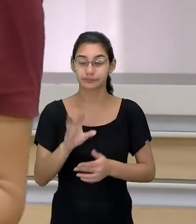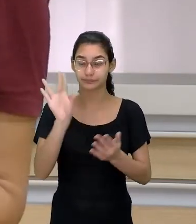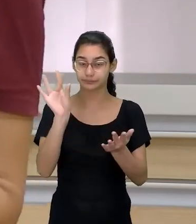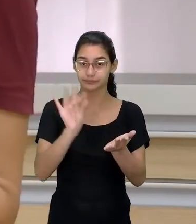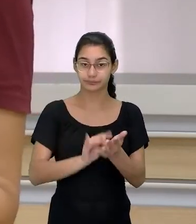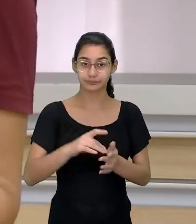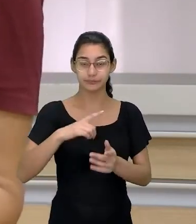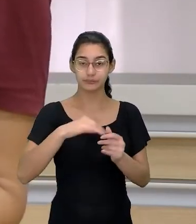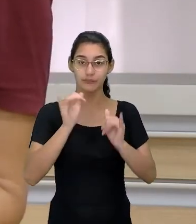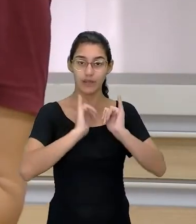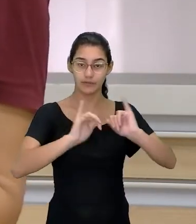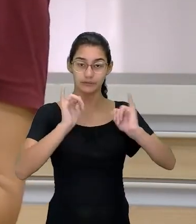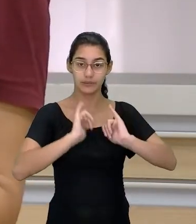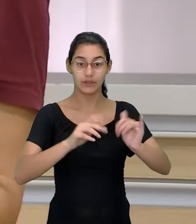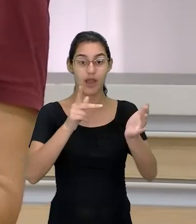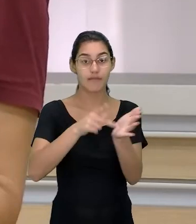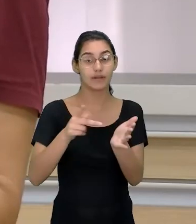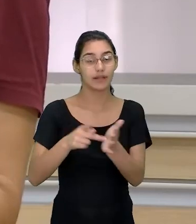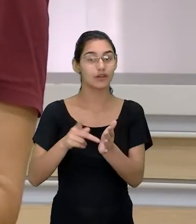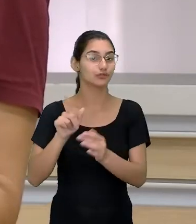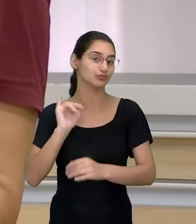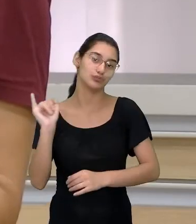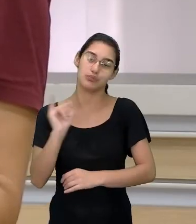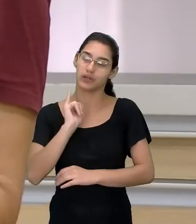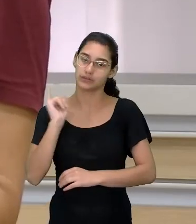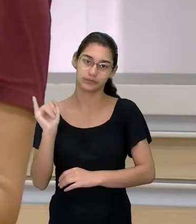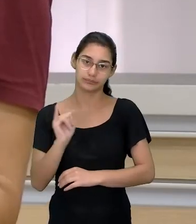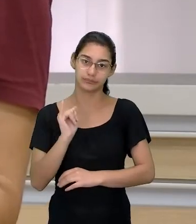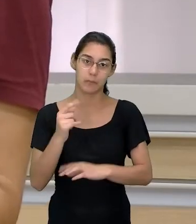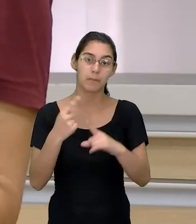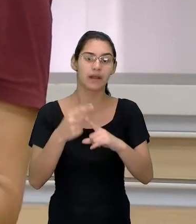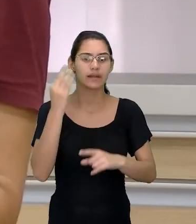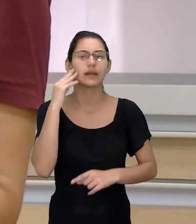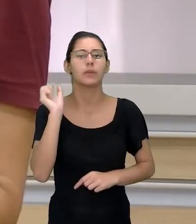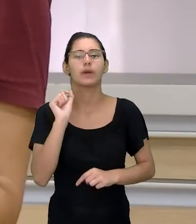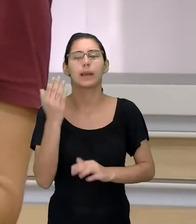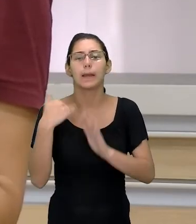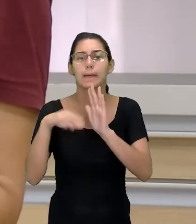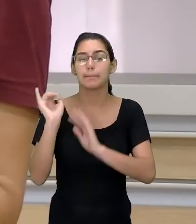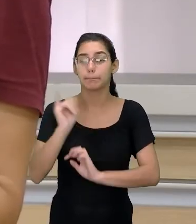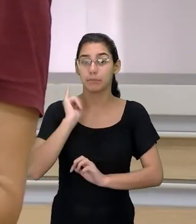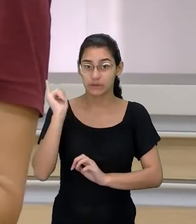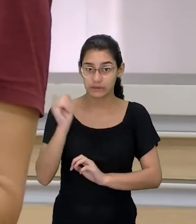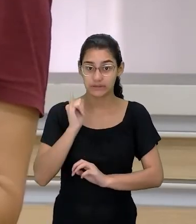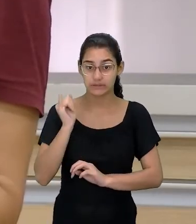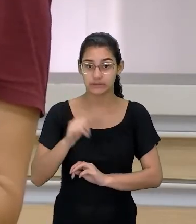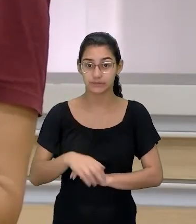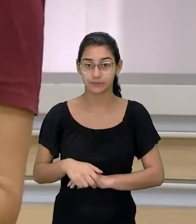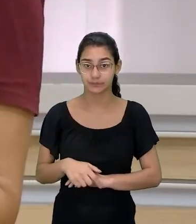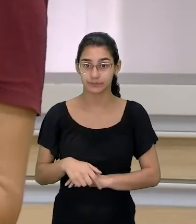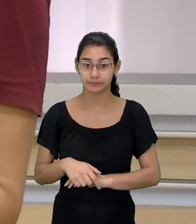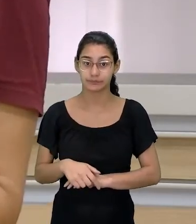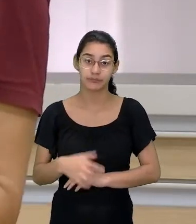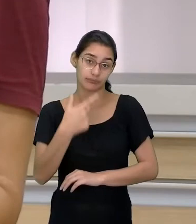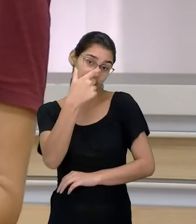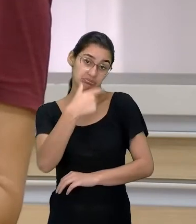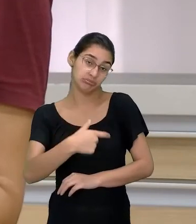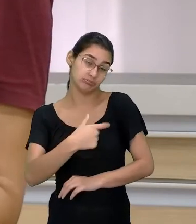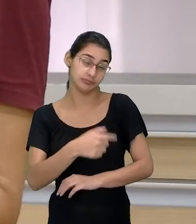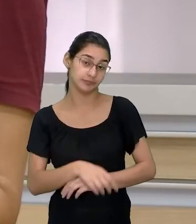fato, a informação, a verdade não importa mais. Porque sabe o que mais importa? Eu.